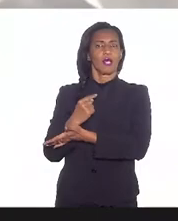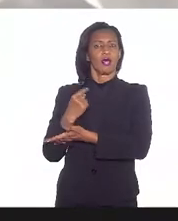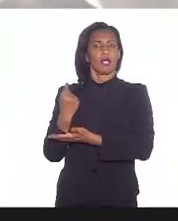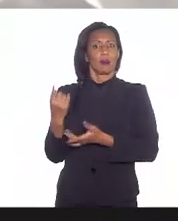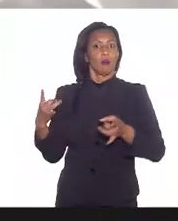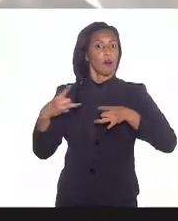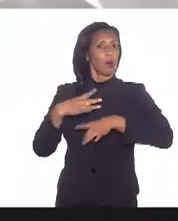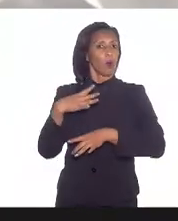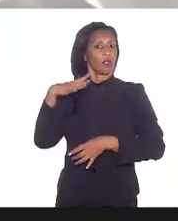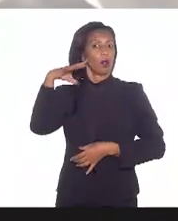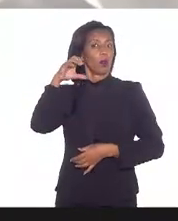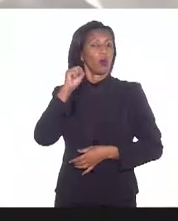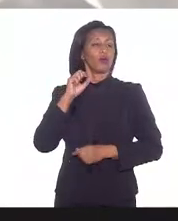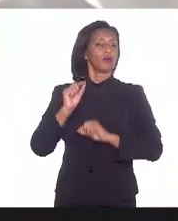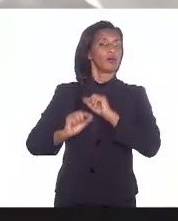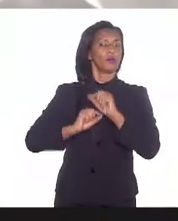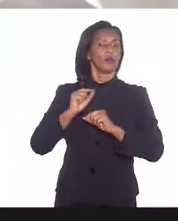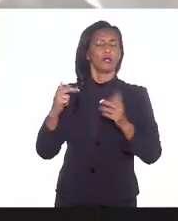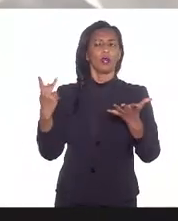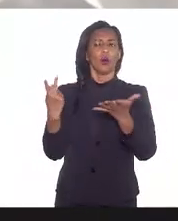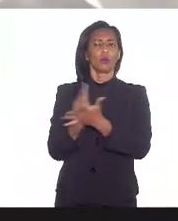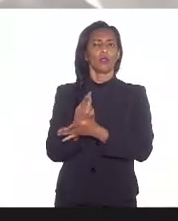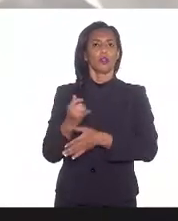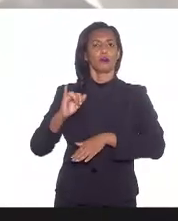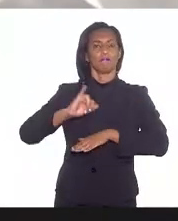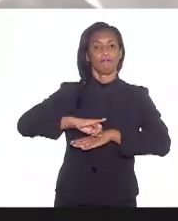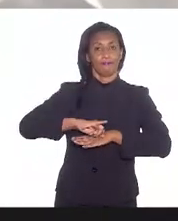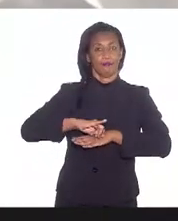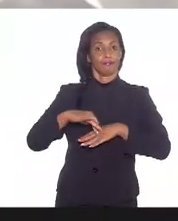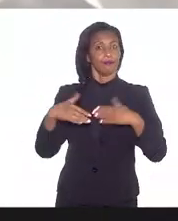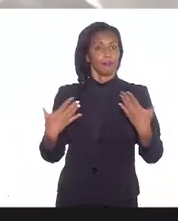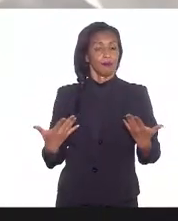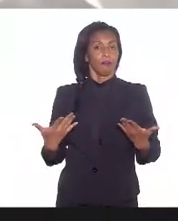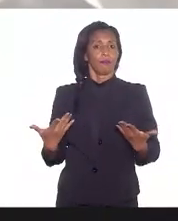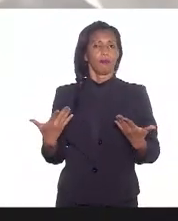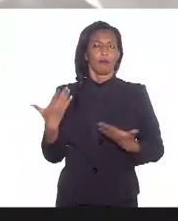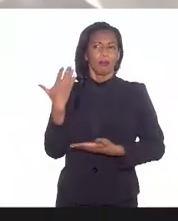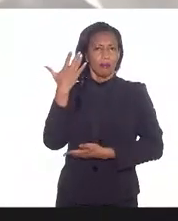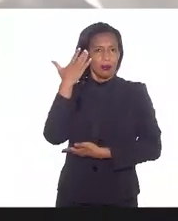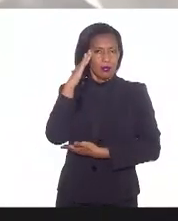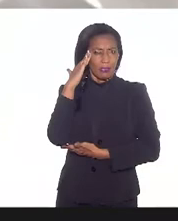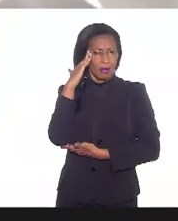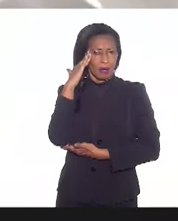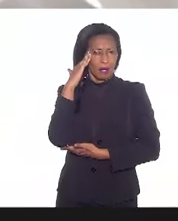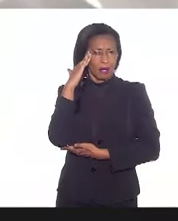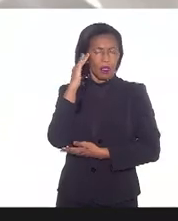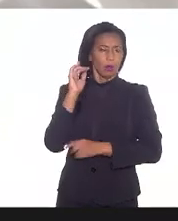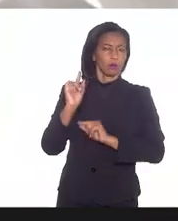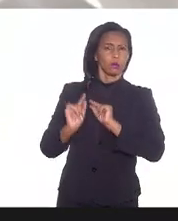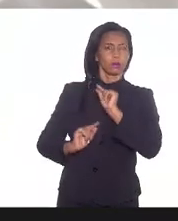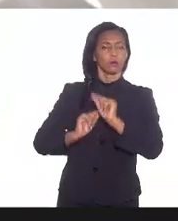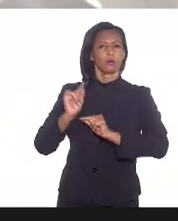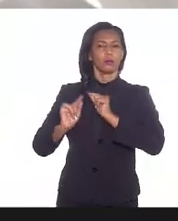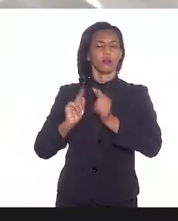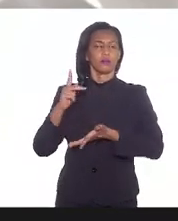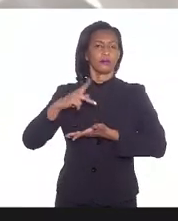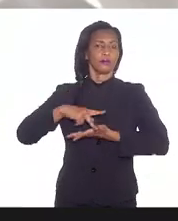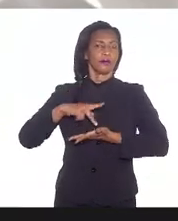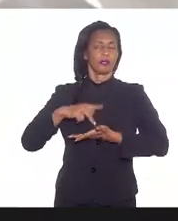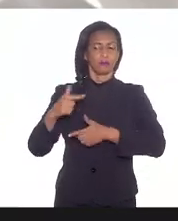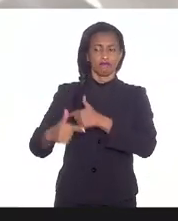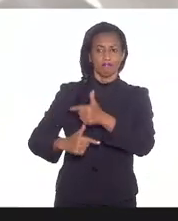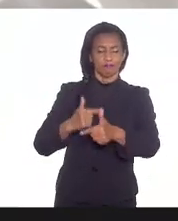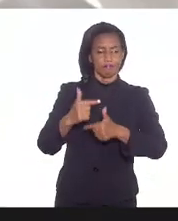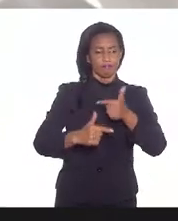ouvir o que acontece no Norte Fluminense. Então, para que a gente possa entender o que a realidade dos